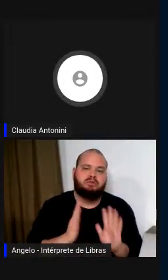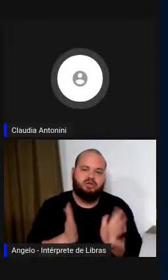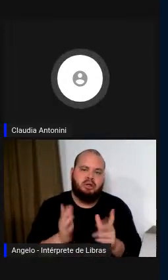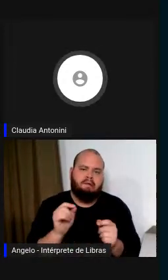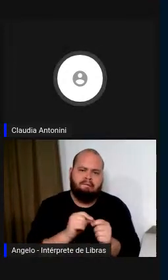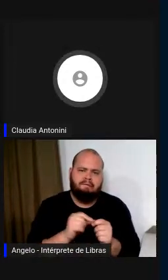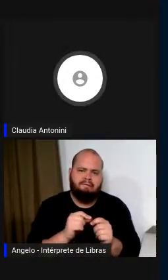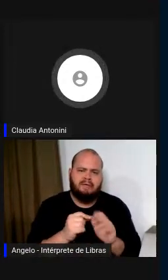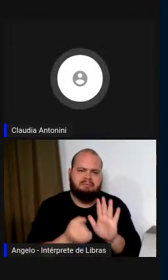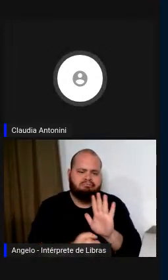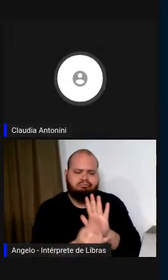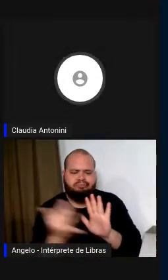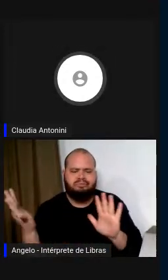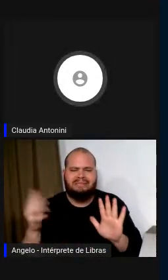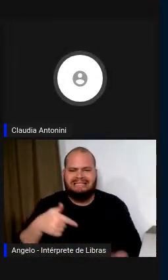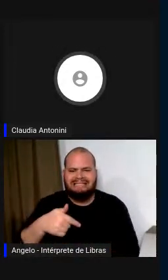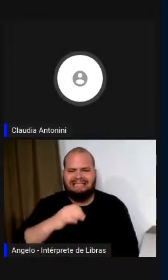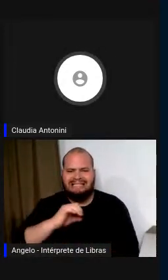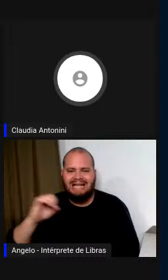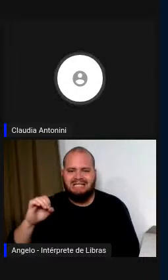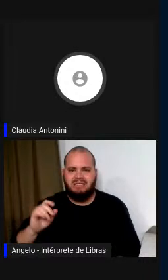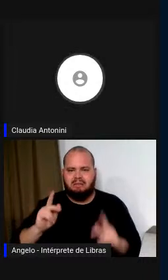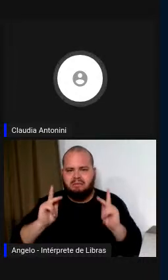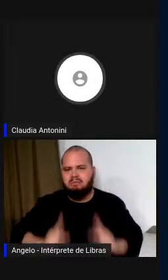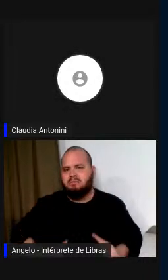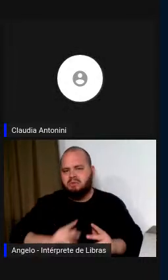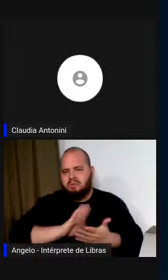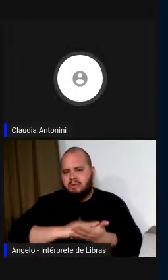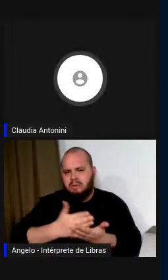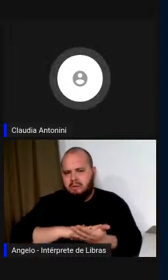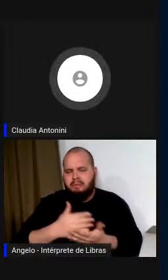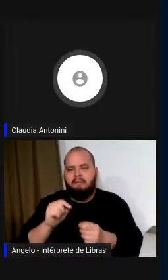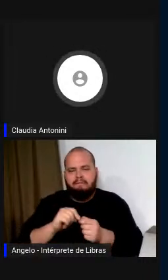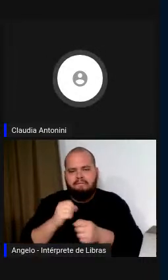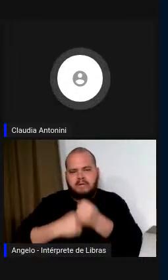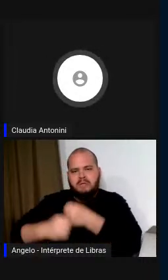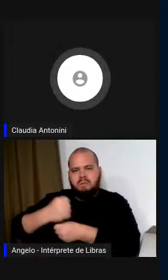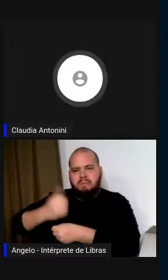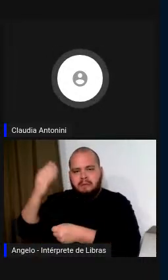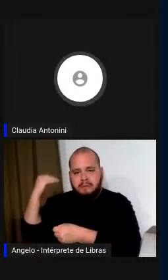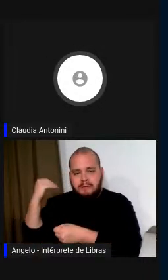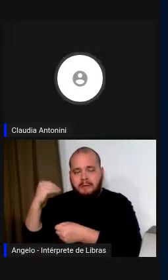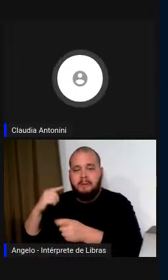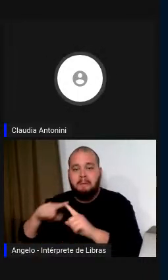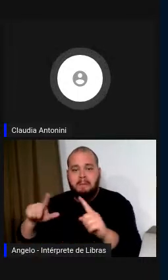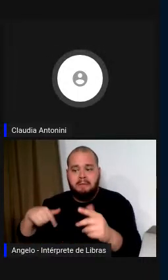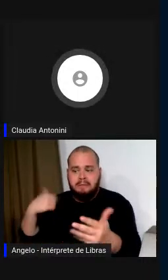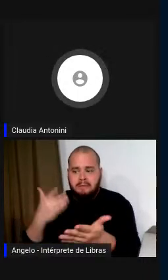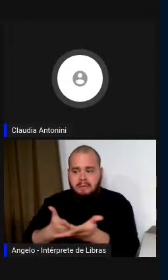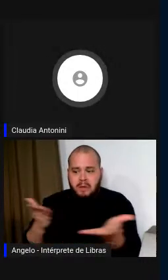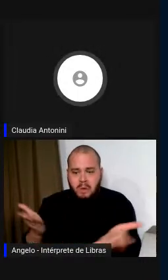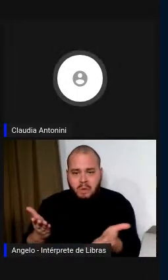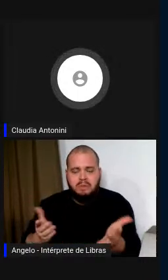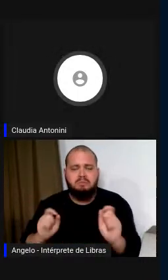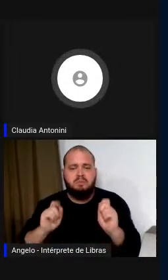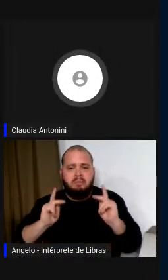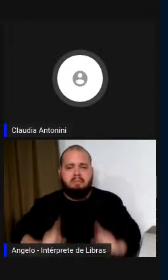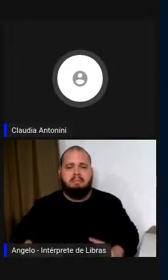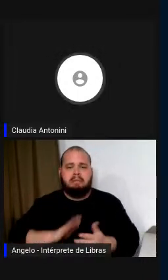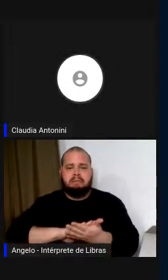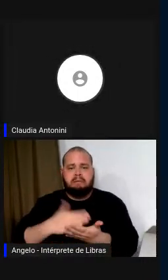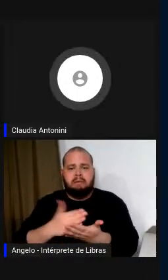700 intérpretes fizeram no ano passado, parece que até hoje o intérprete prefira ter as